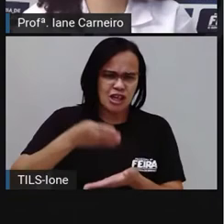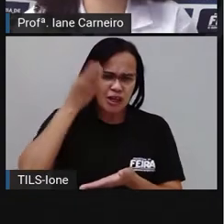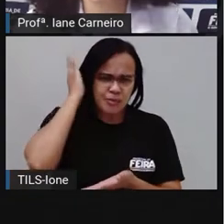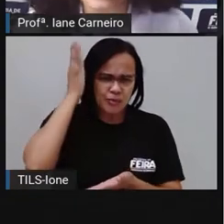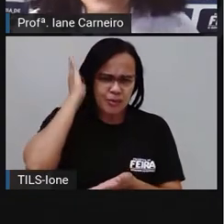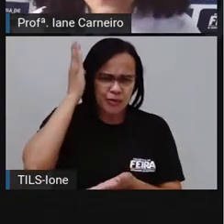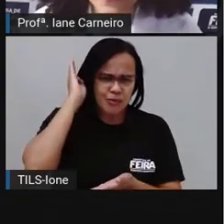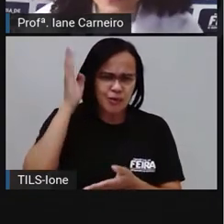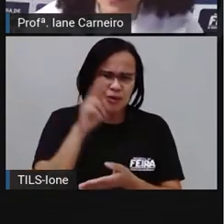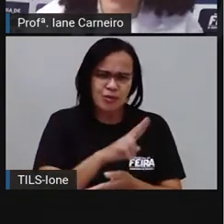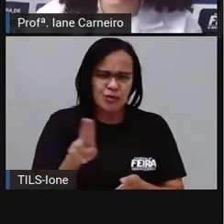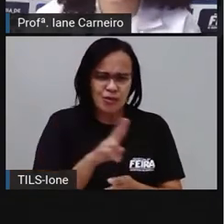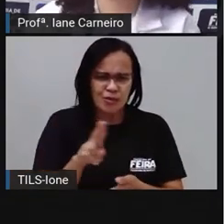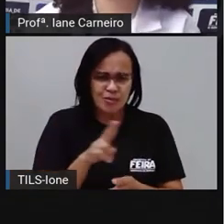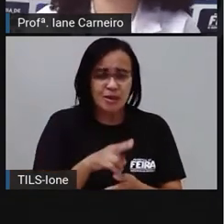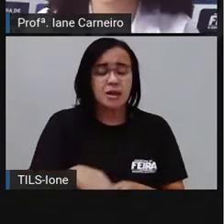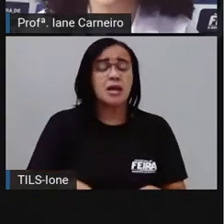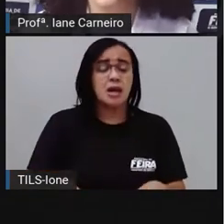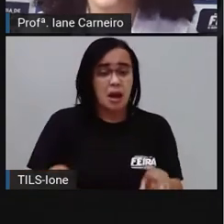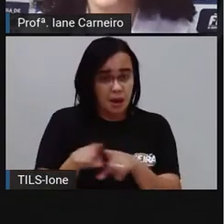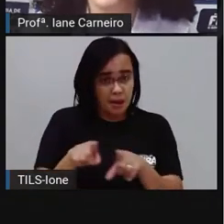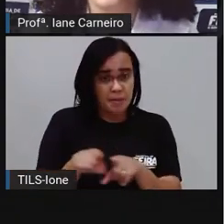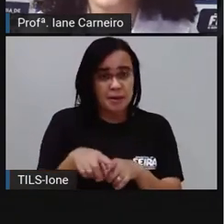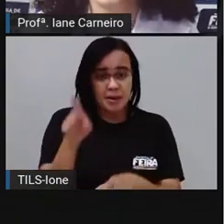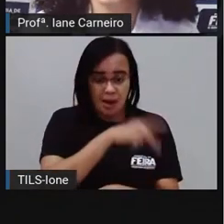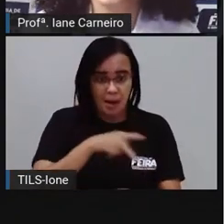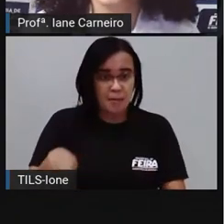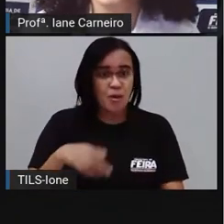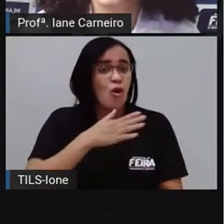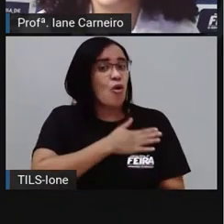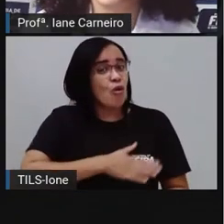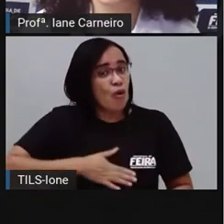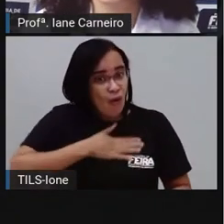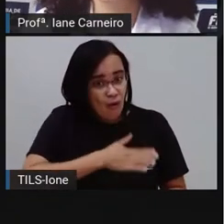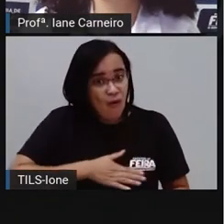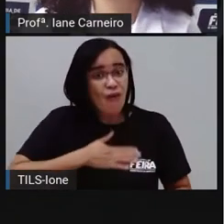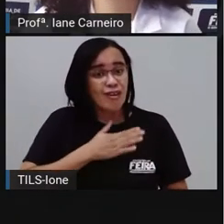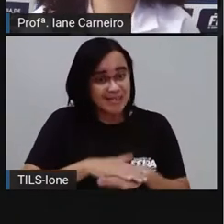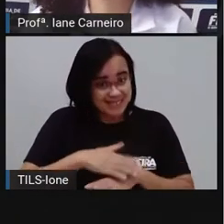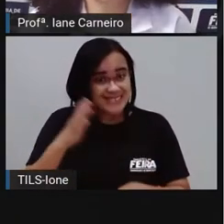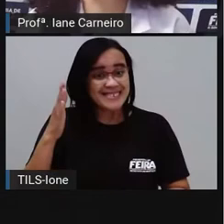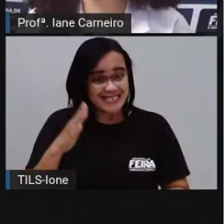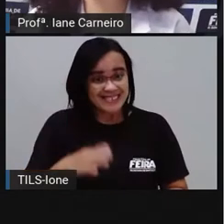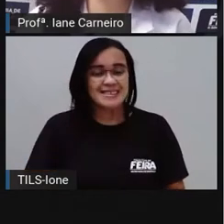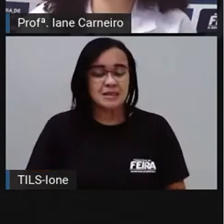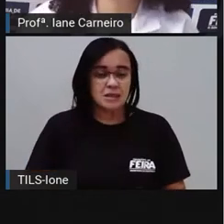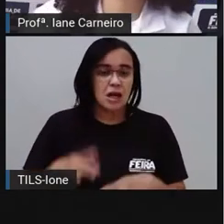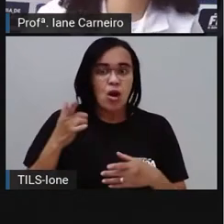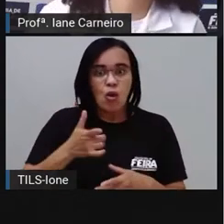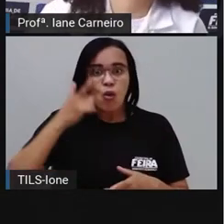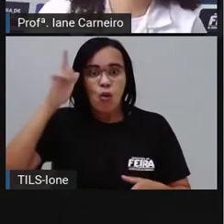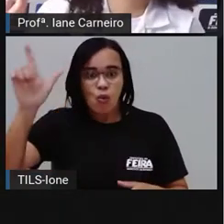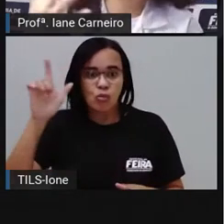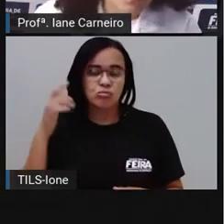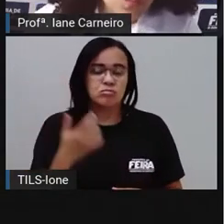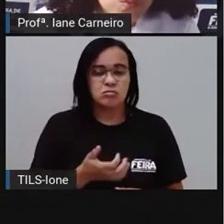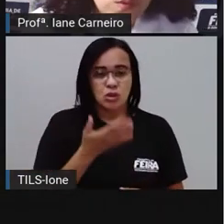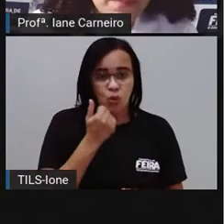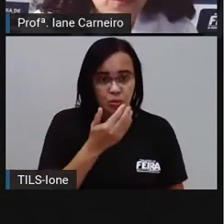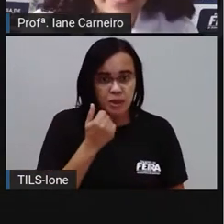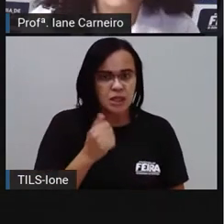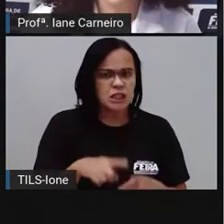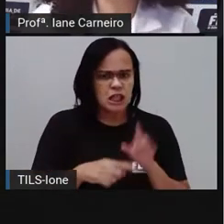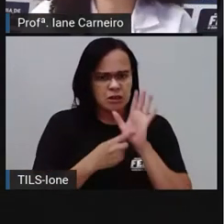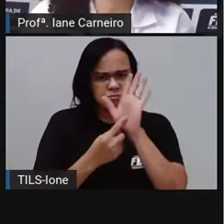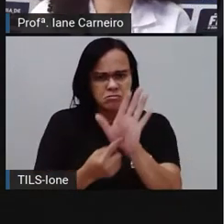A Pro gosta muito de Mungunzá. Outra comida que a Pro trouxe, mocofato. Também é com os miúdos